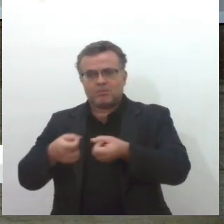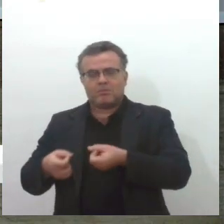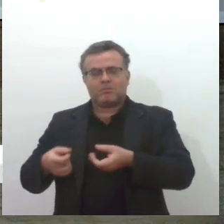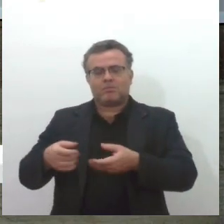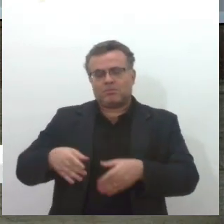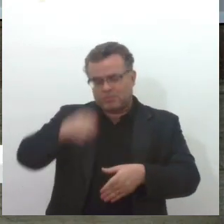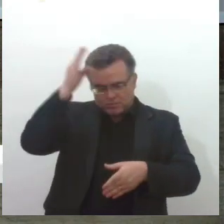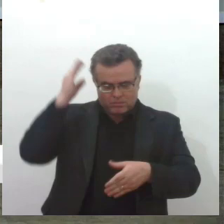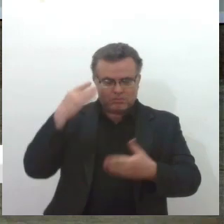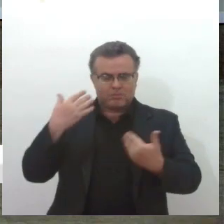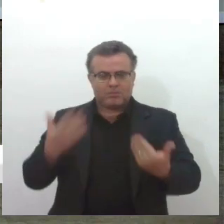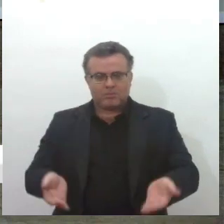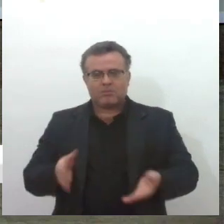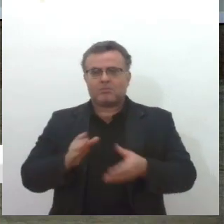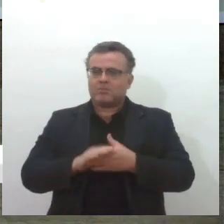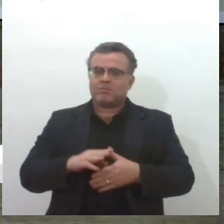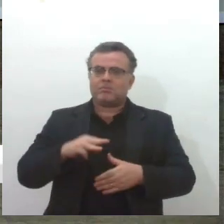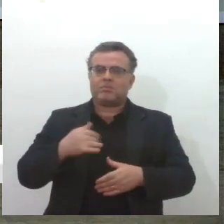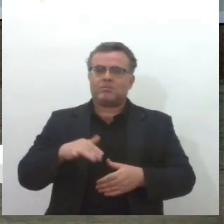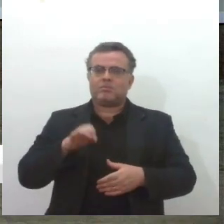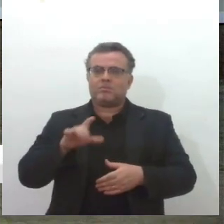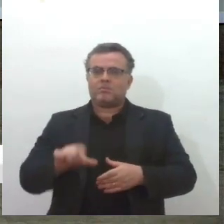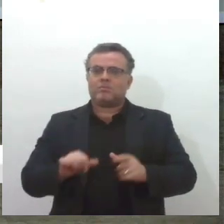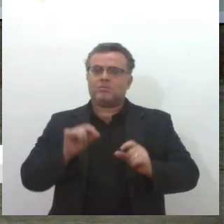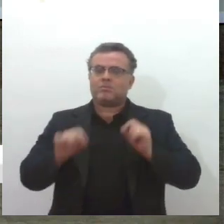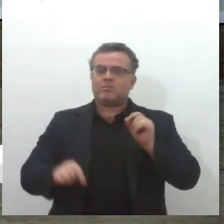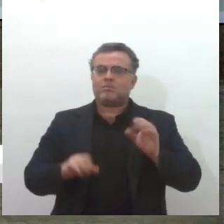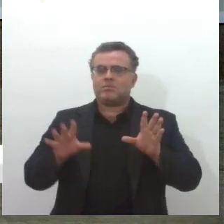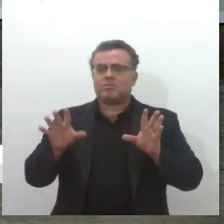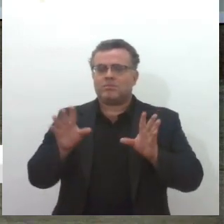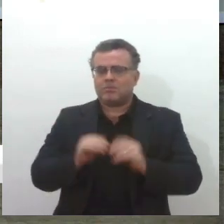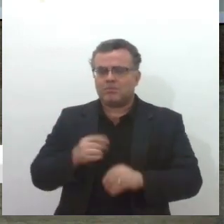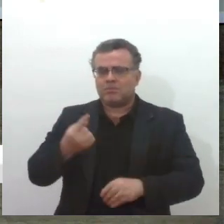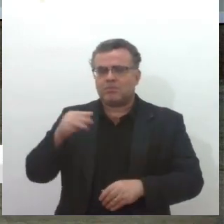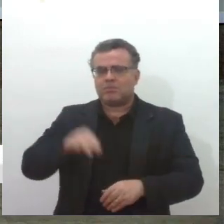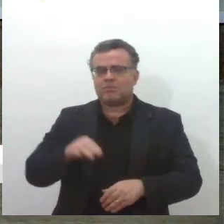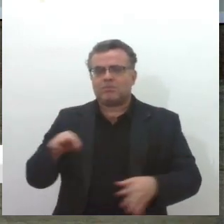Sergipe. Manuela, ficou um tempinho assim, curtinho, de um minuto,